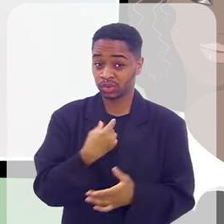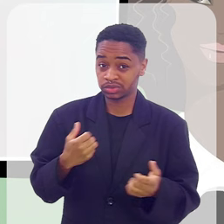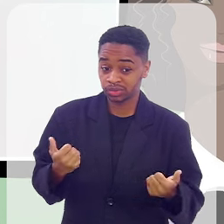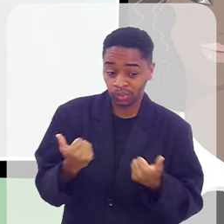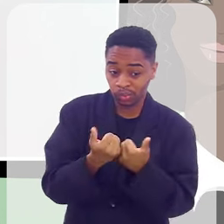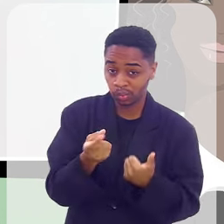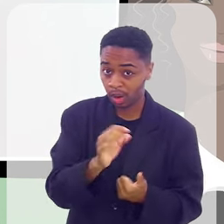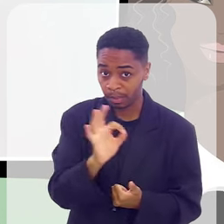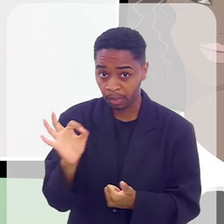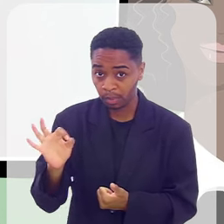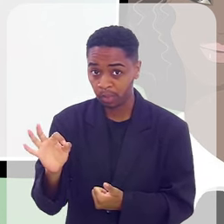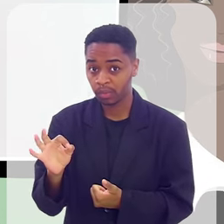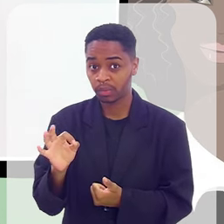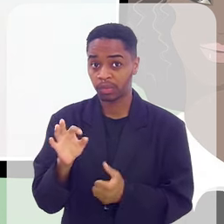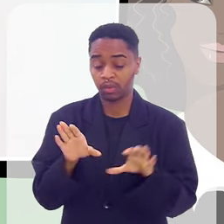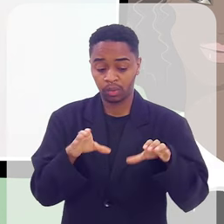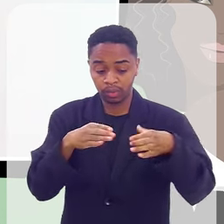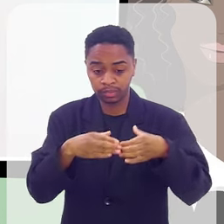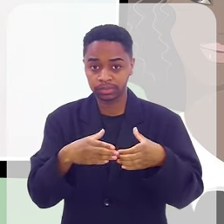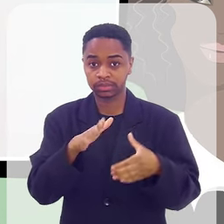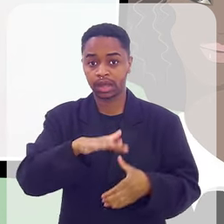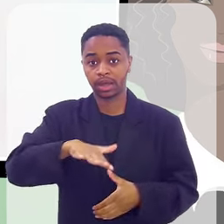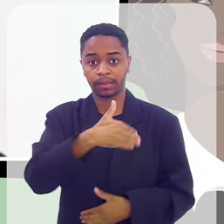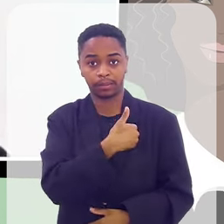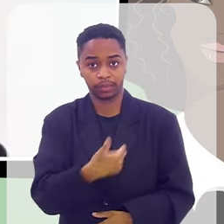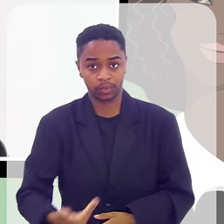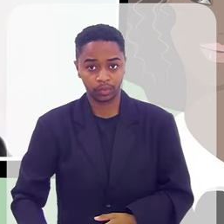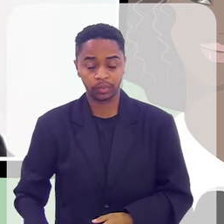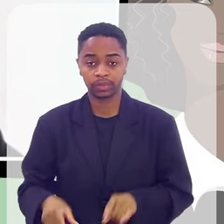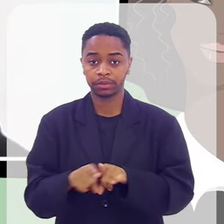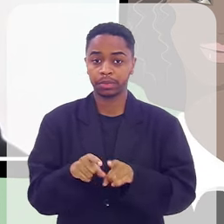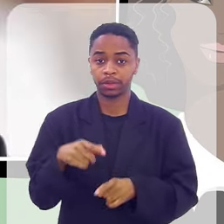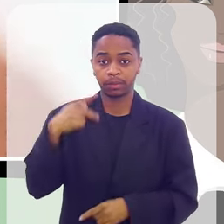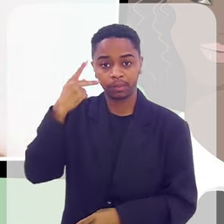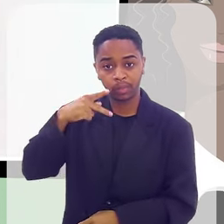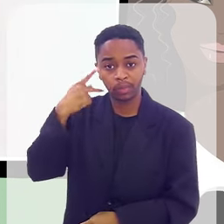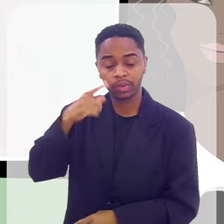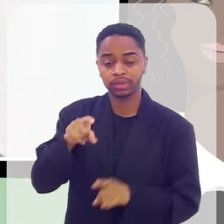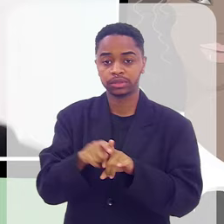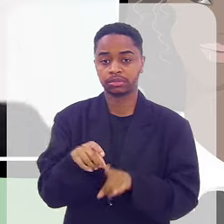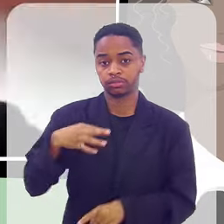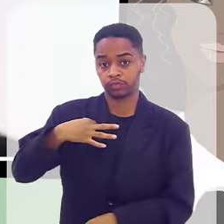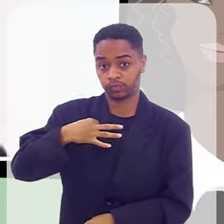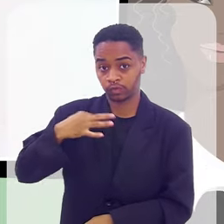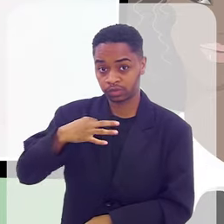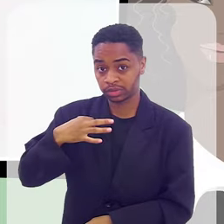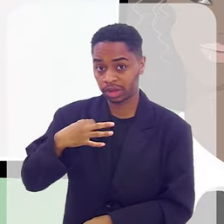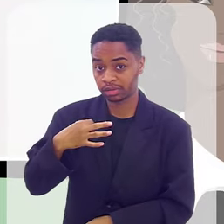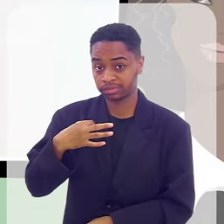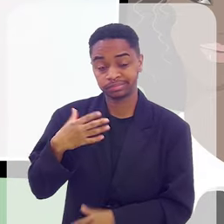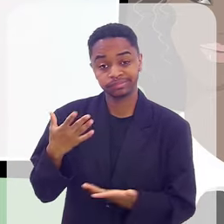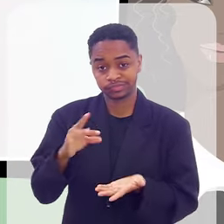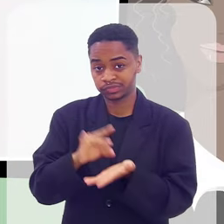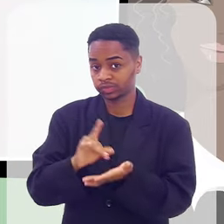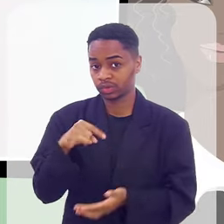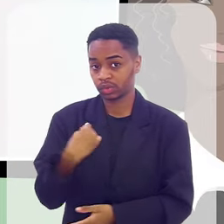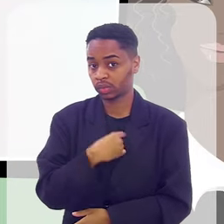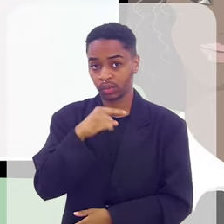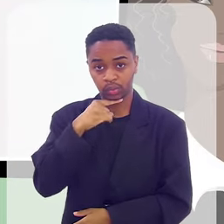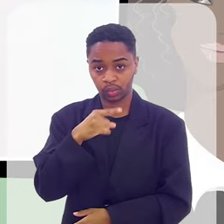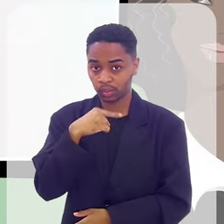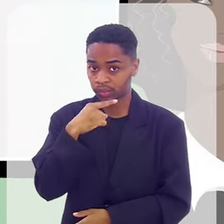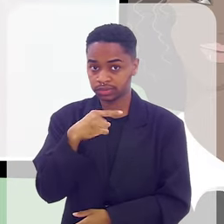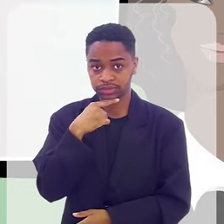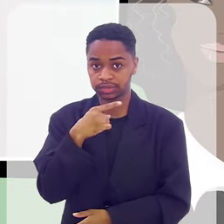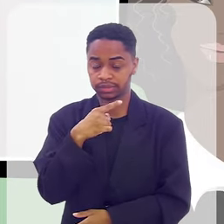comunidade, serviço público, políticos e voluntariado, a gente não vai conseguir